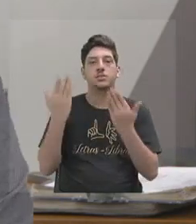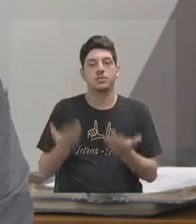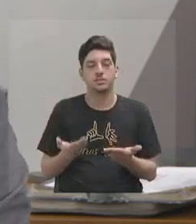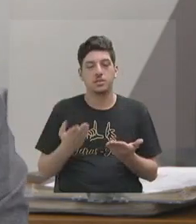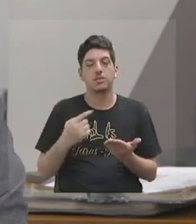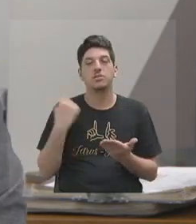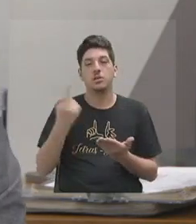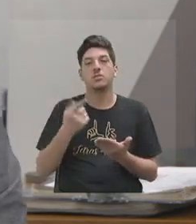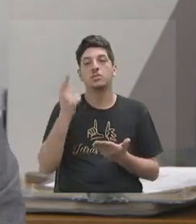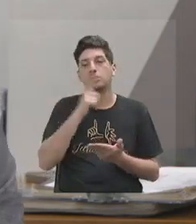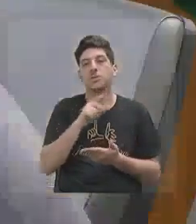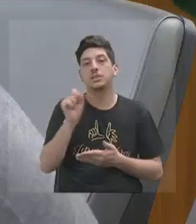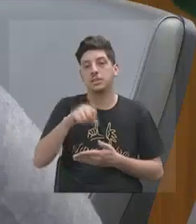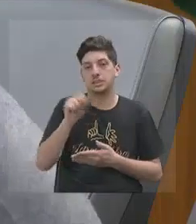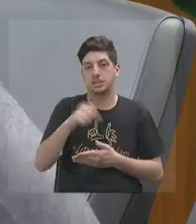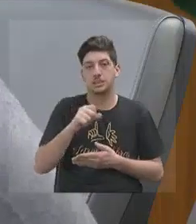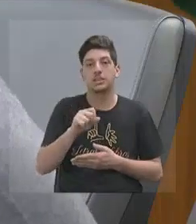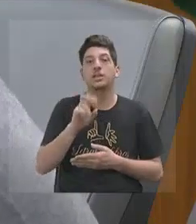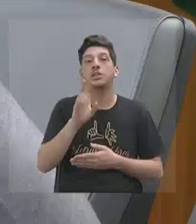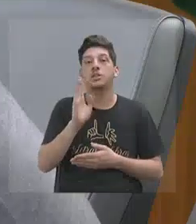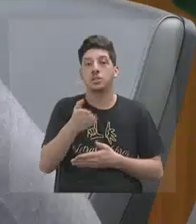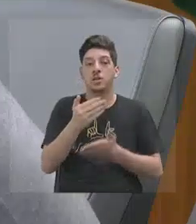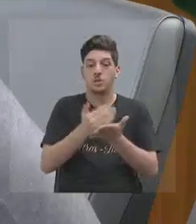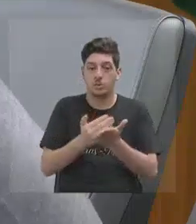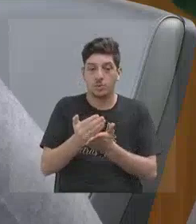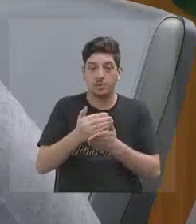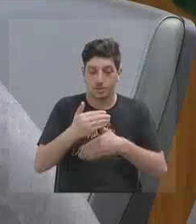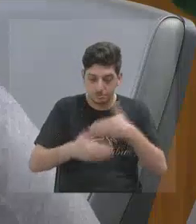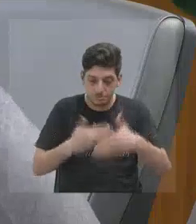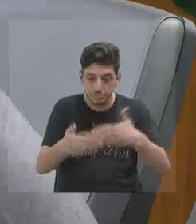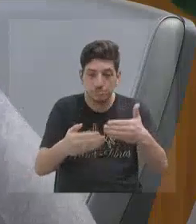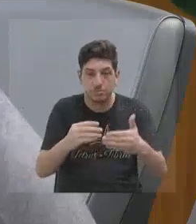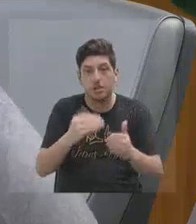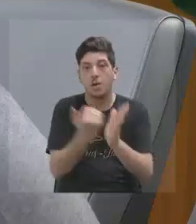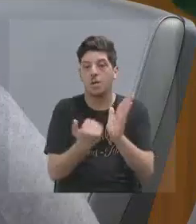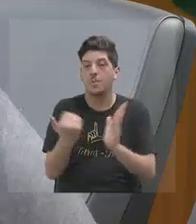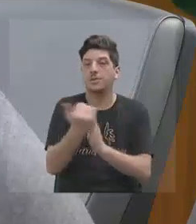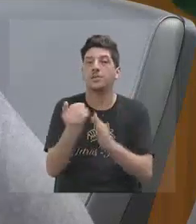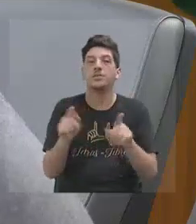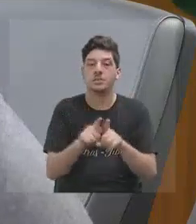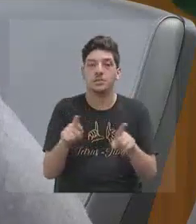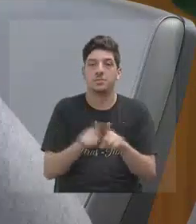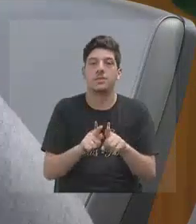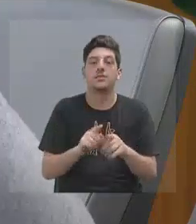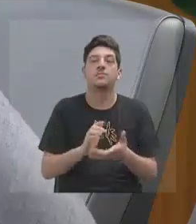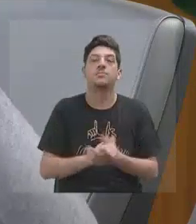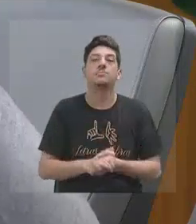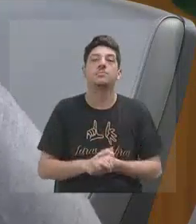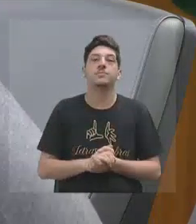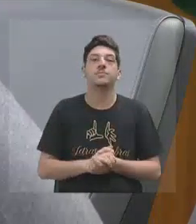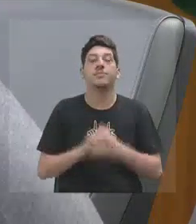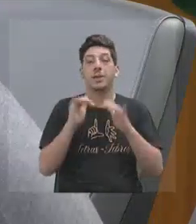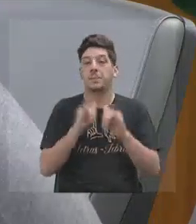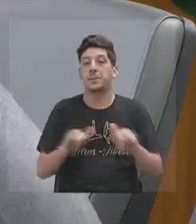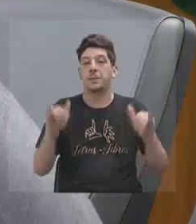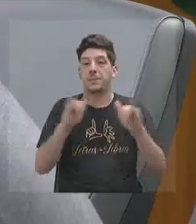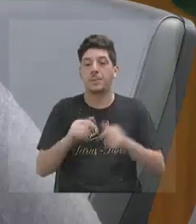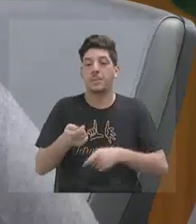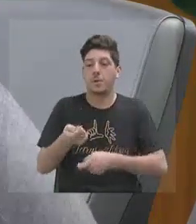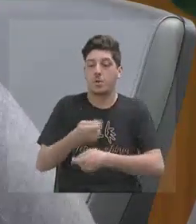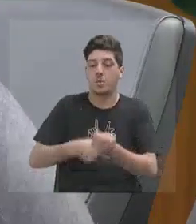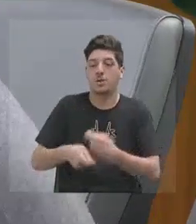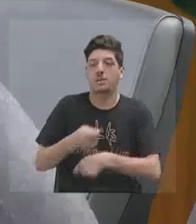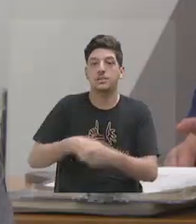vai ser efetivo. Aliás, está sendo efetivado e a gente está intensificando isso. A parte do marketing comercial, a